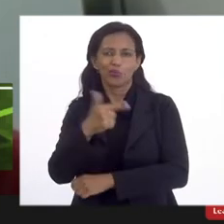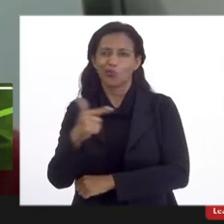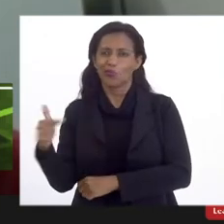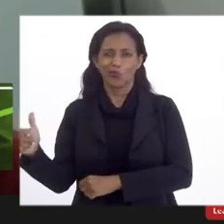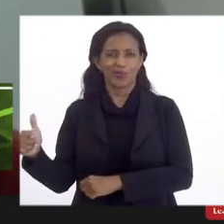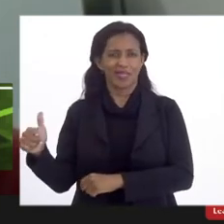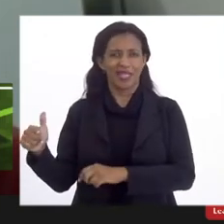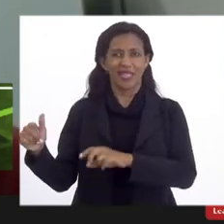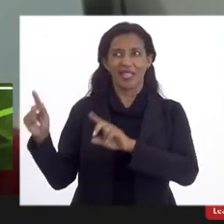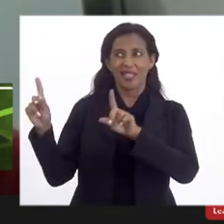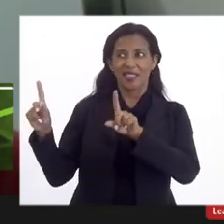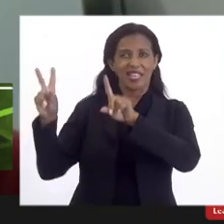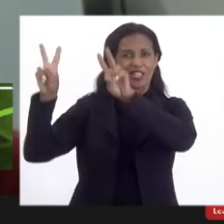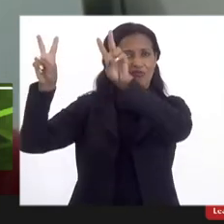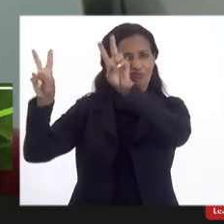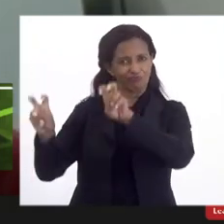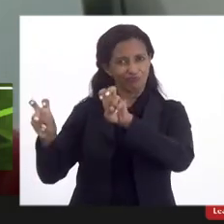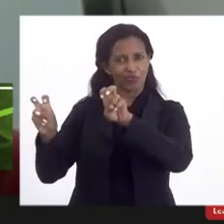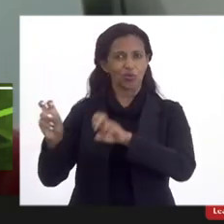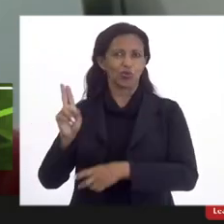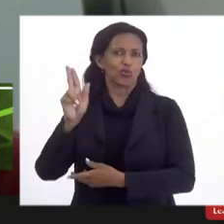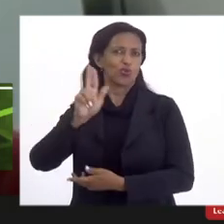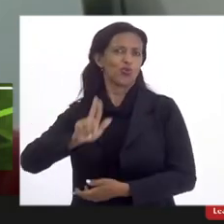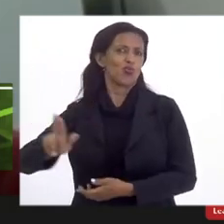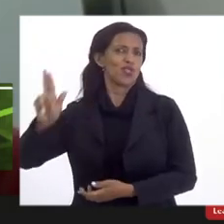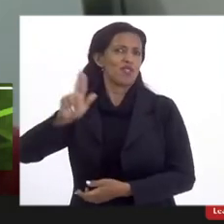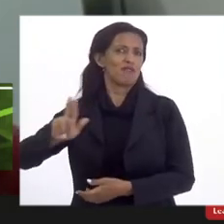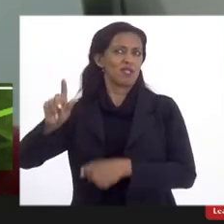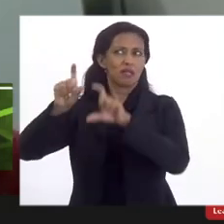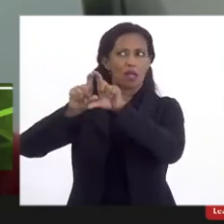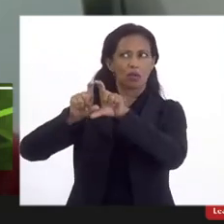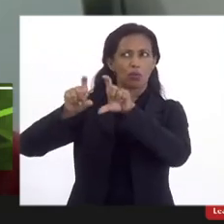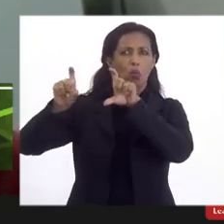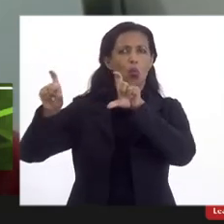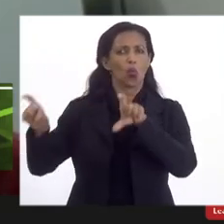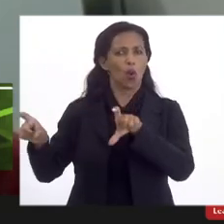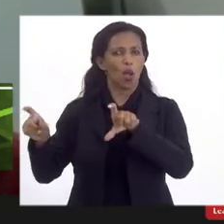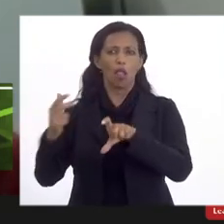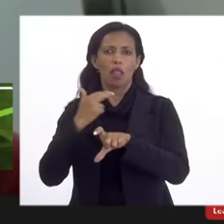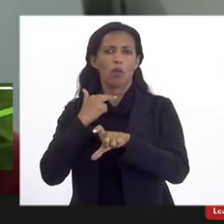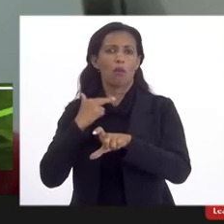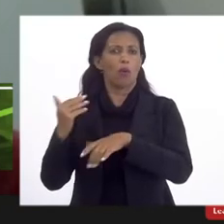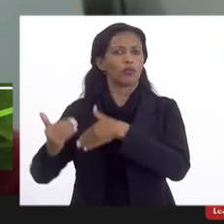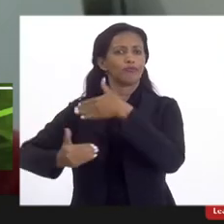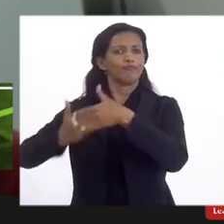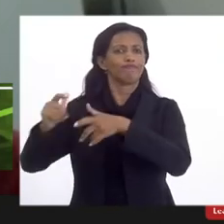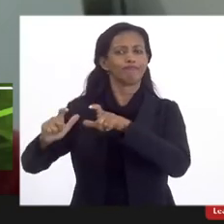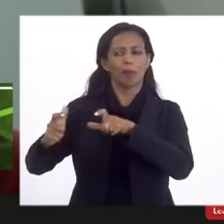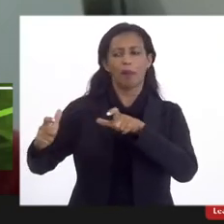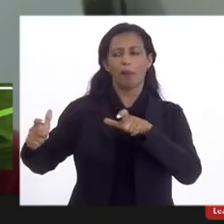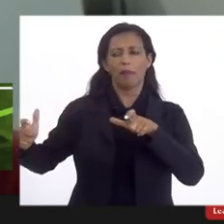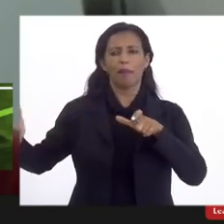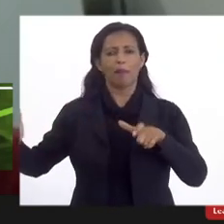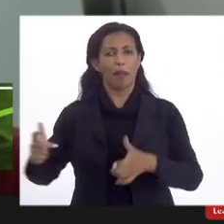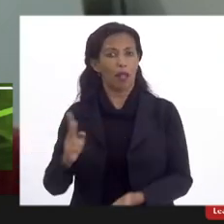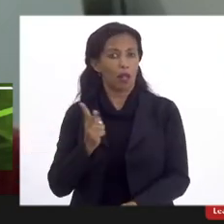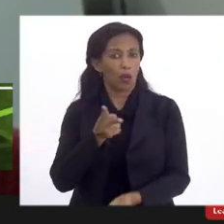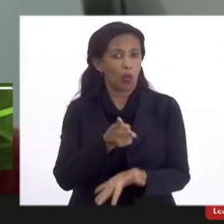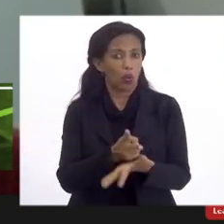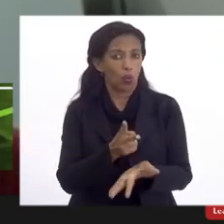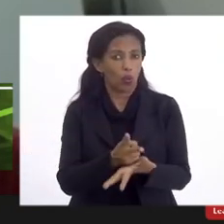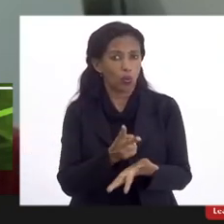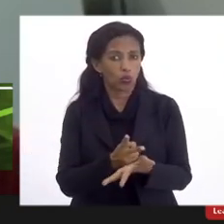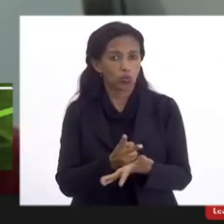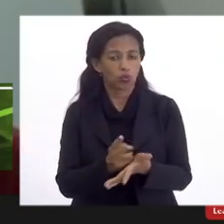de universidade. Sem esse status, também fica inibido o seu crescimento. A UESO continua sem